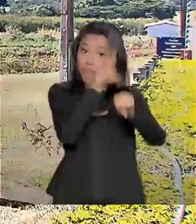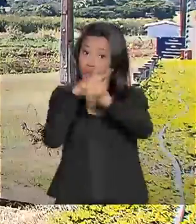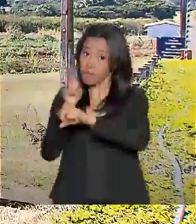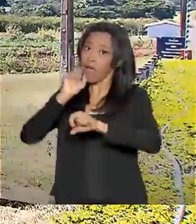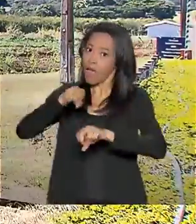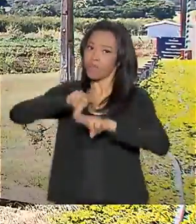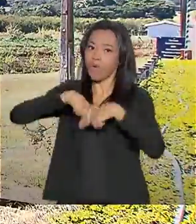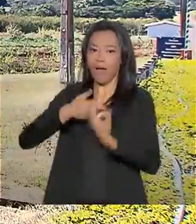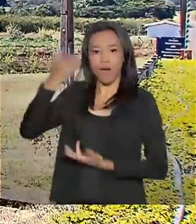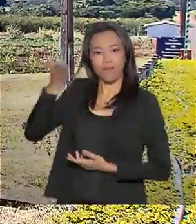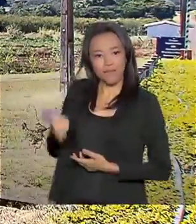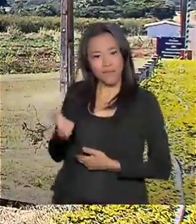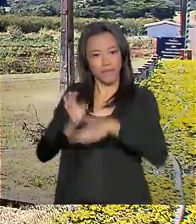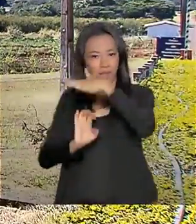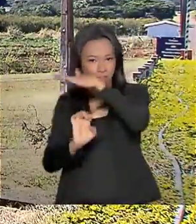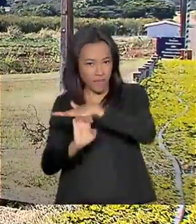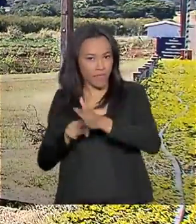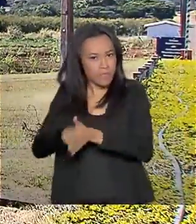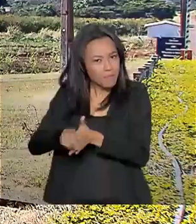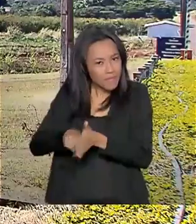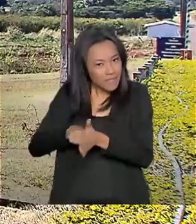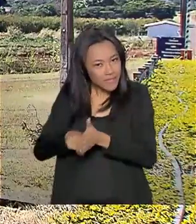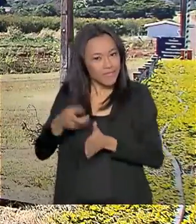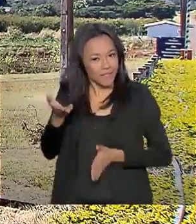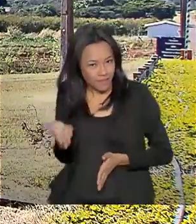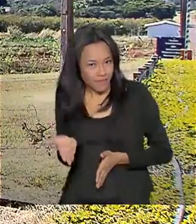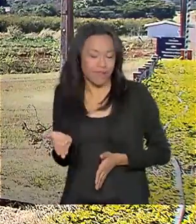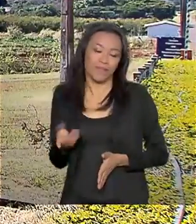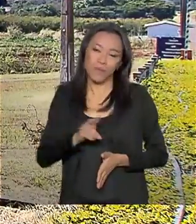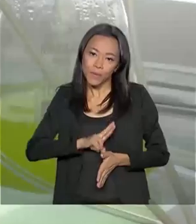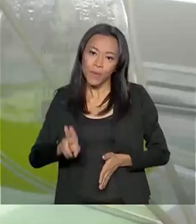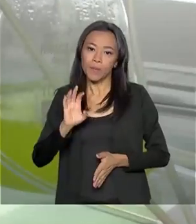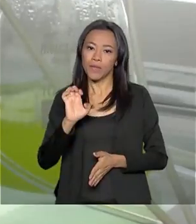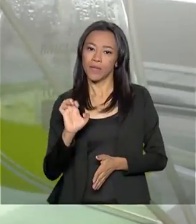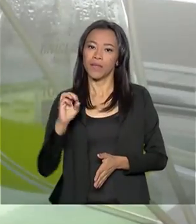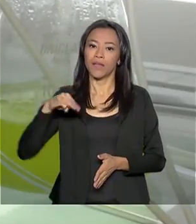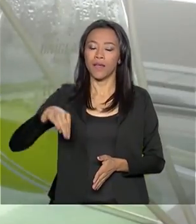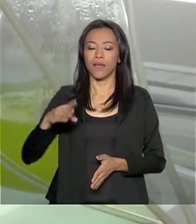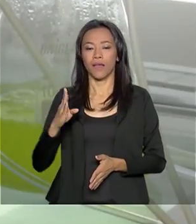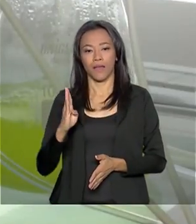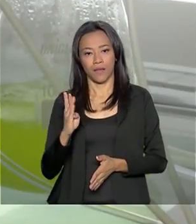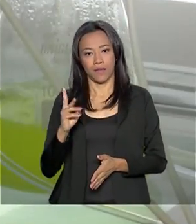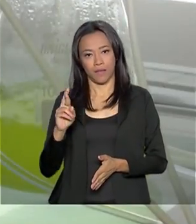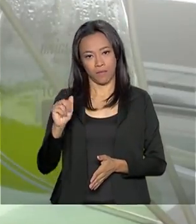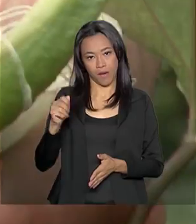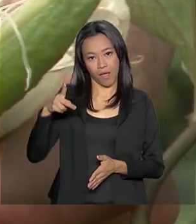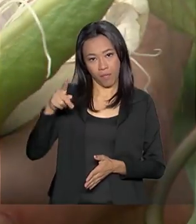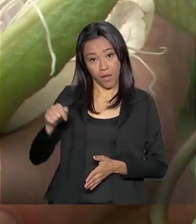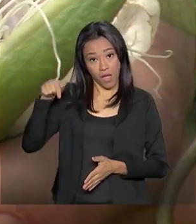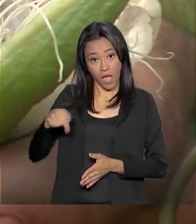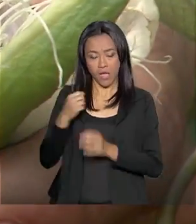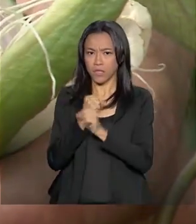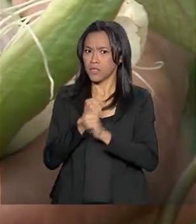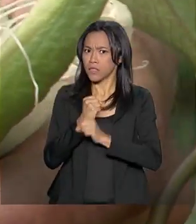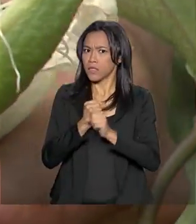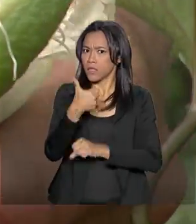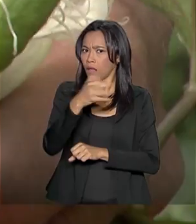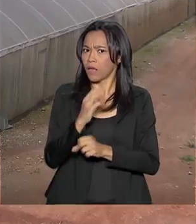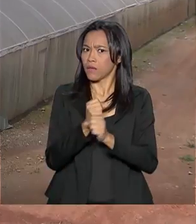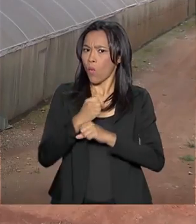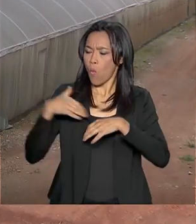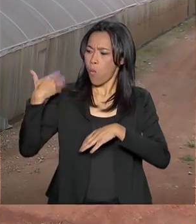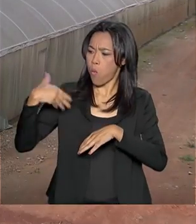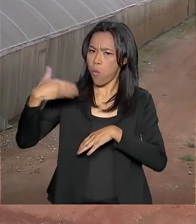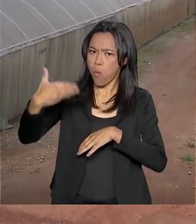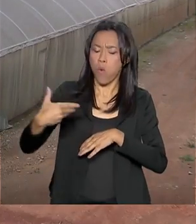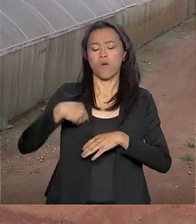atuação da Empresa Brasileira de Pesquisa Agropecuária. Nas últimas quatro décadas, o trabalho desenvolvido pela Embrapa ajudou a